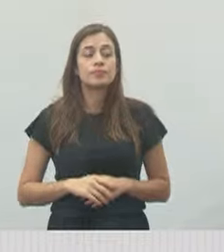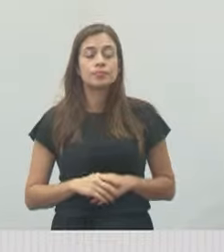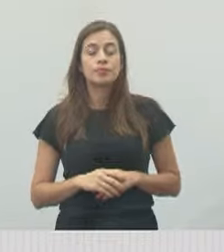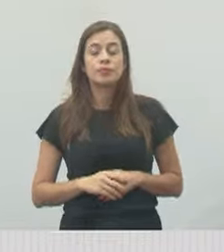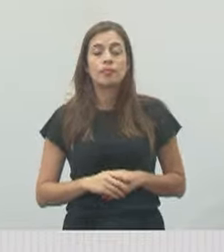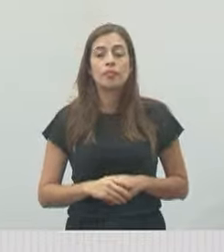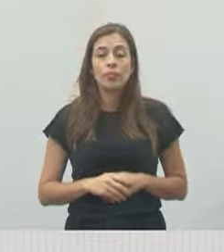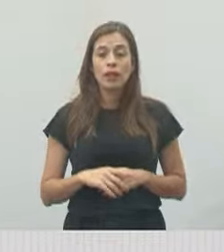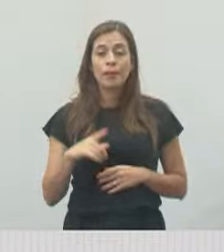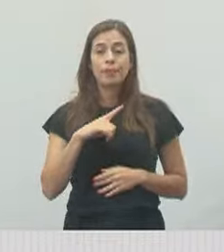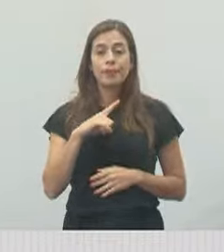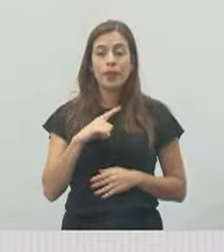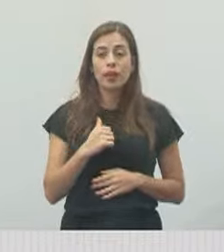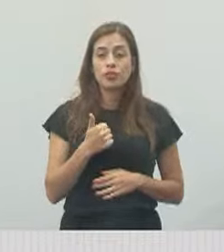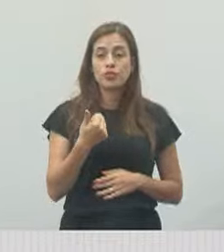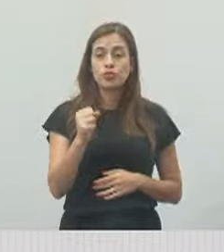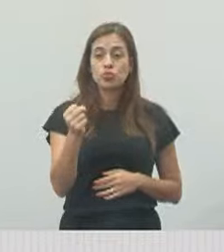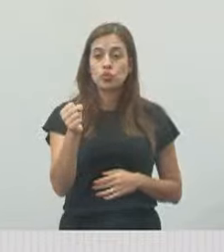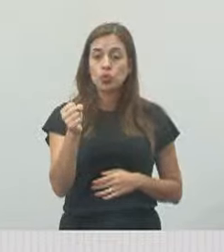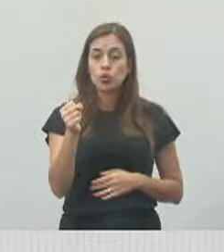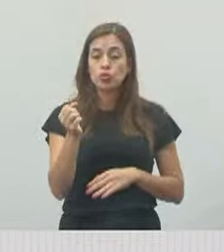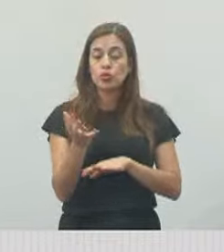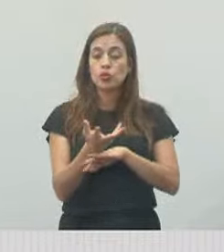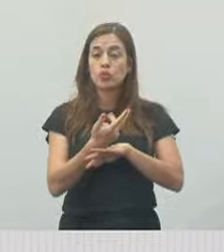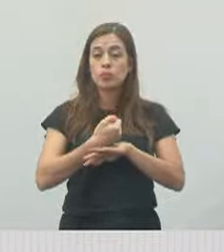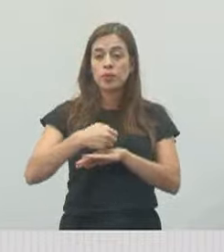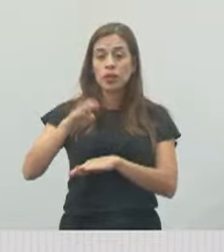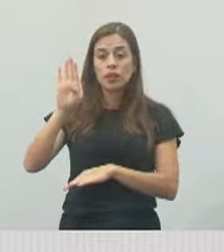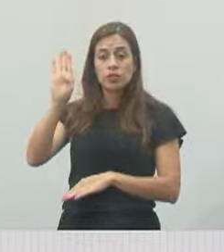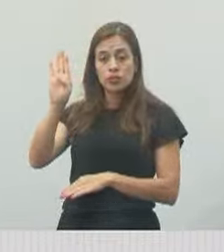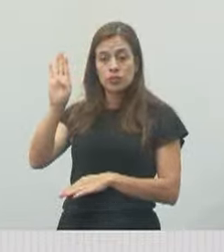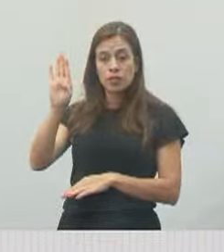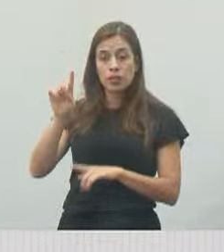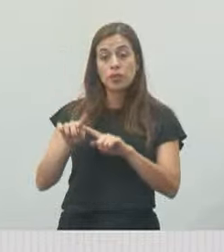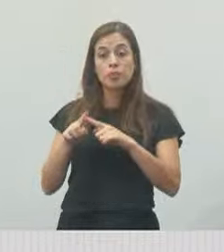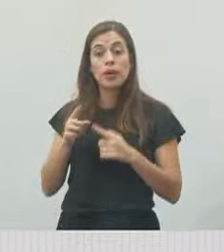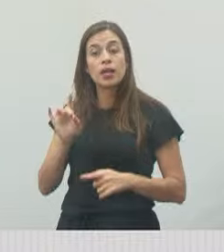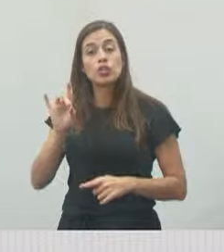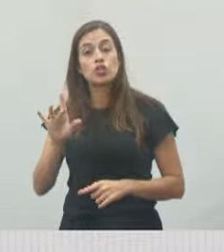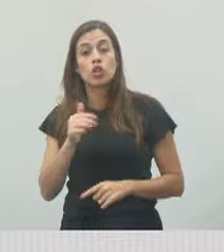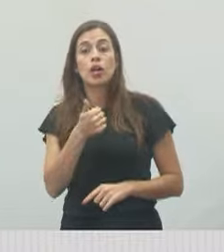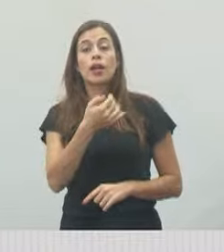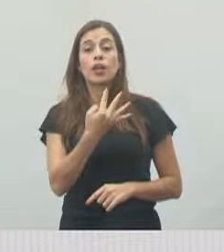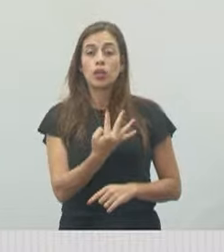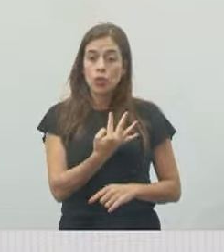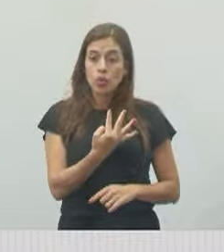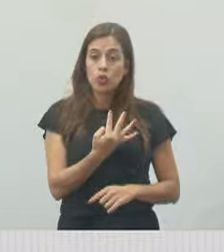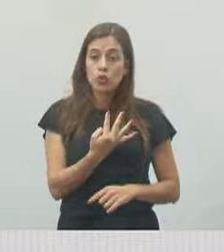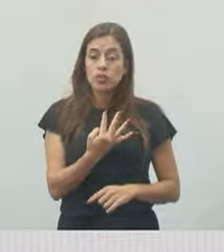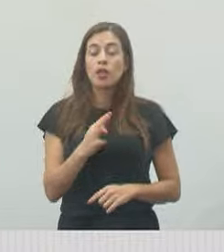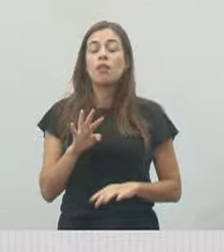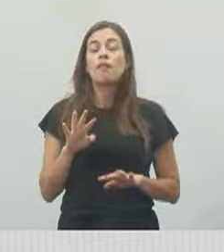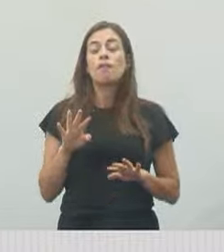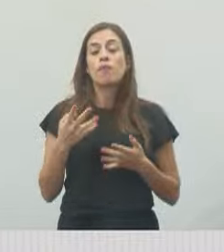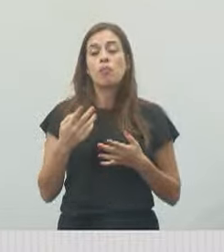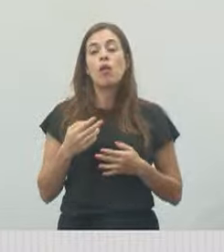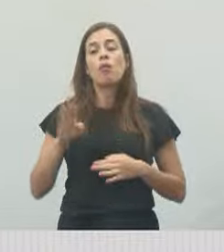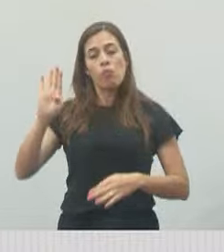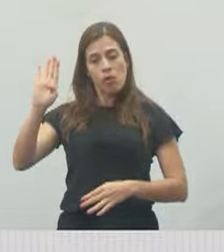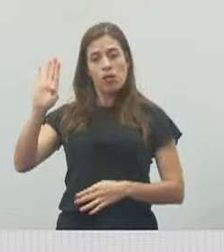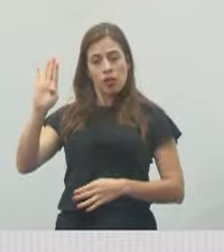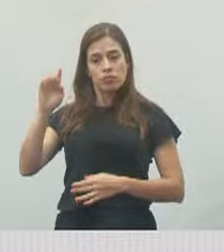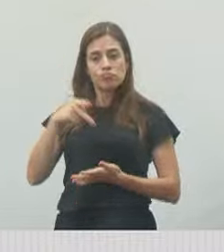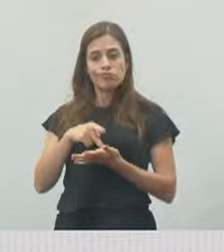estamos com um grupo de 18 pré-candidatos, onde sairão 14, sendo mulheres e homens.